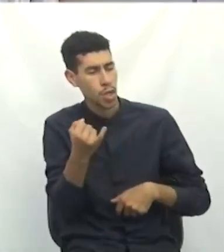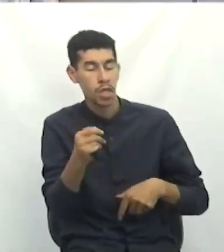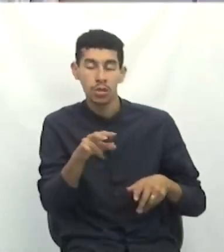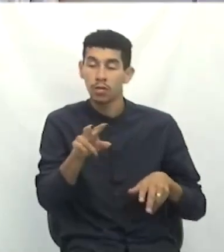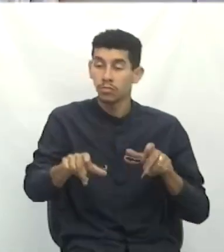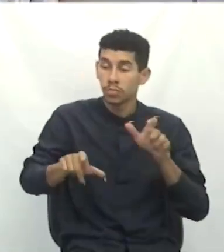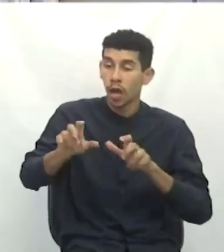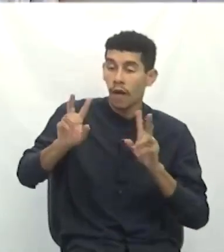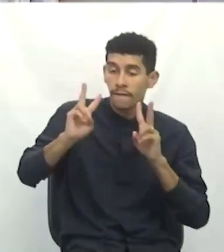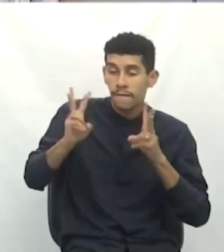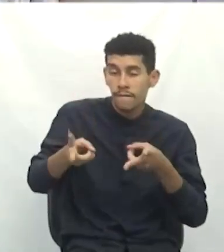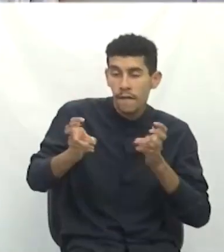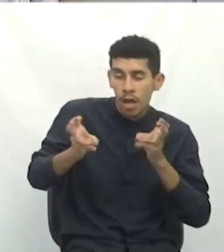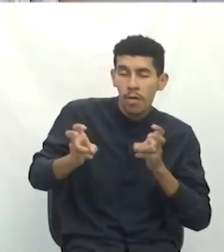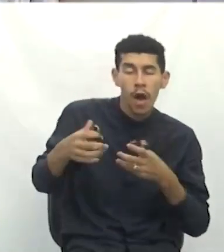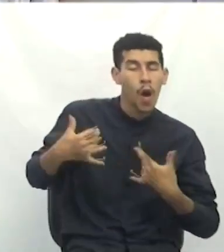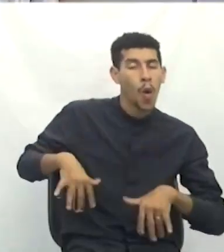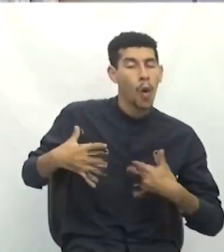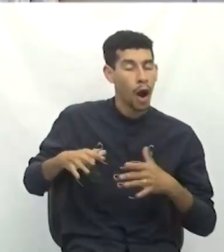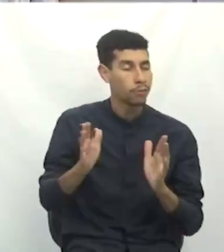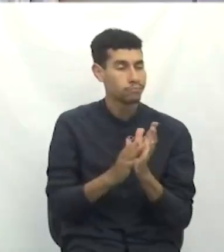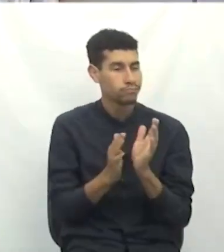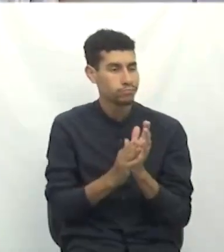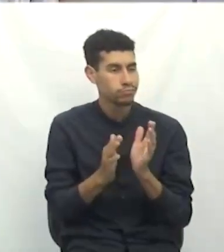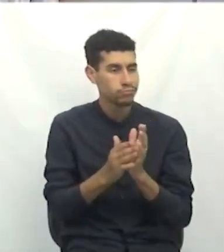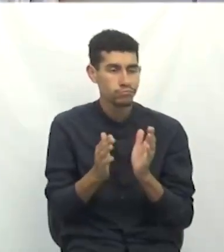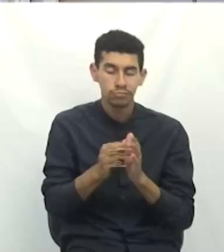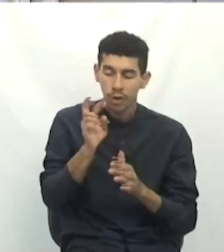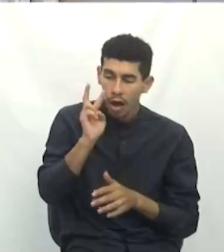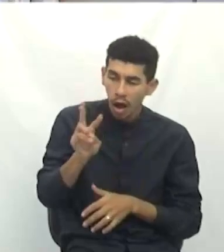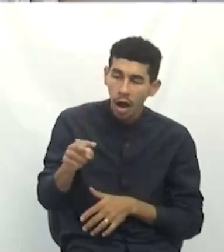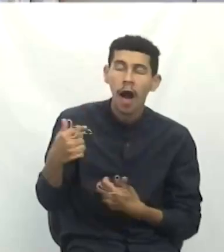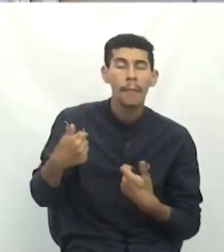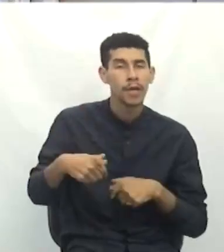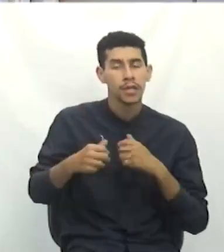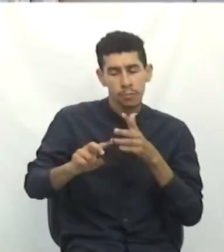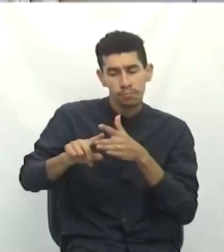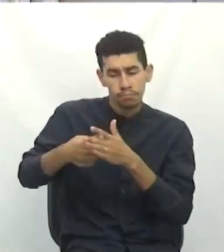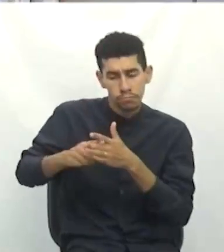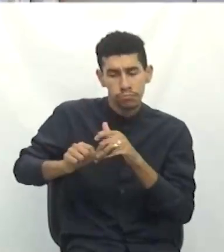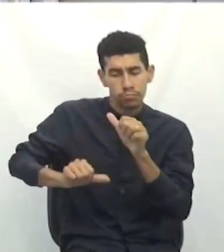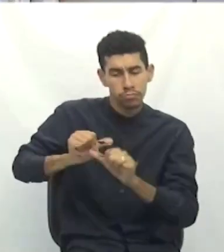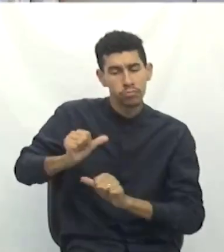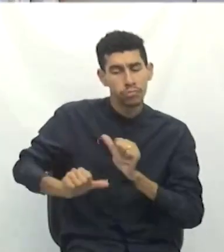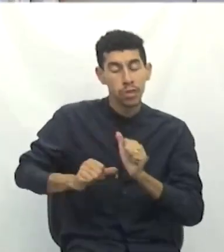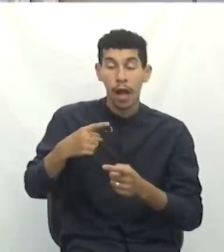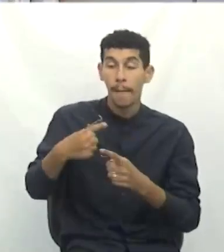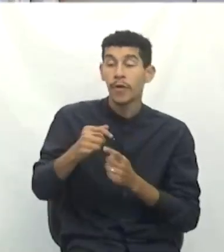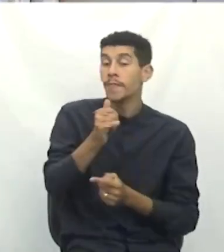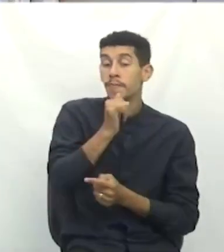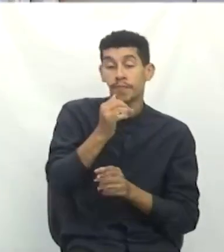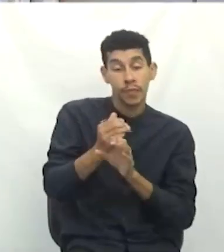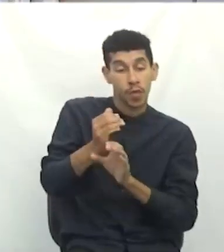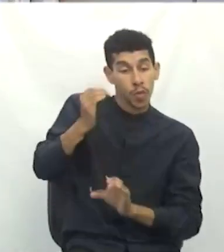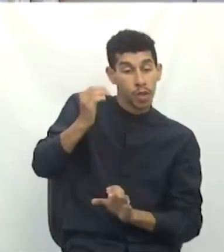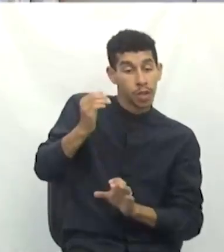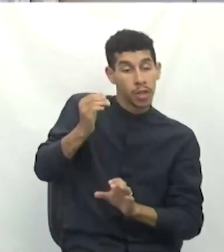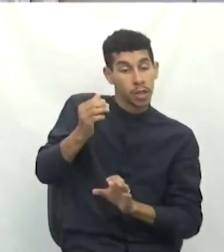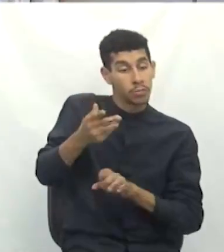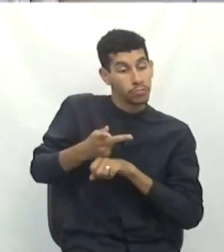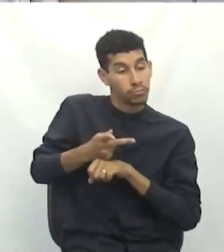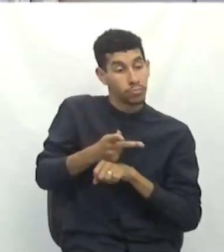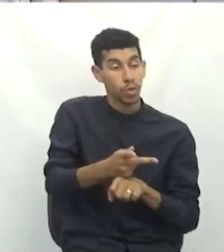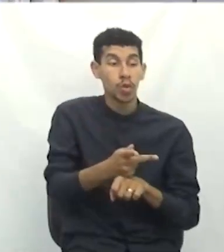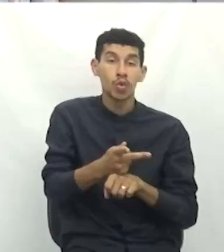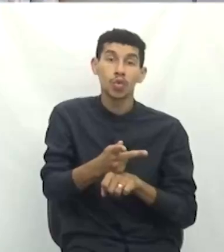com bons olhos pela equipe também, de estar fazendo essas mudanças, porque quando o engenheiro procura, quando ele